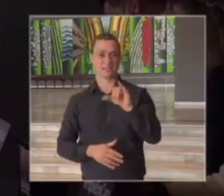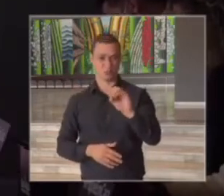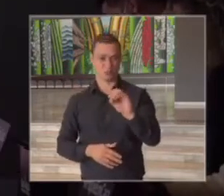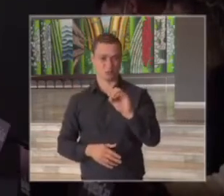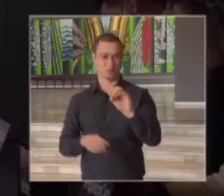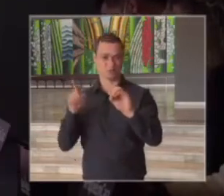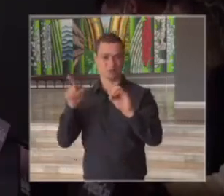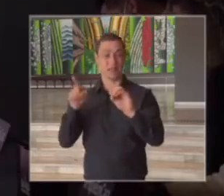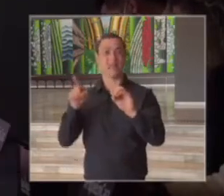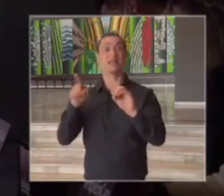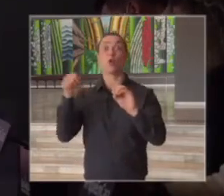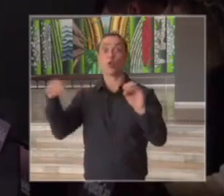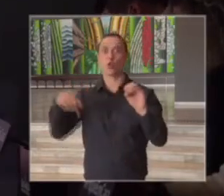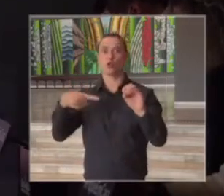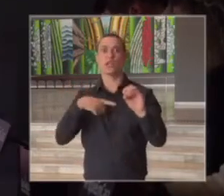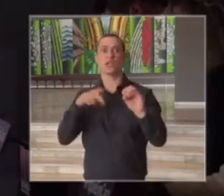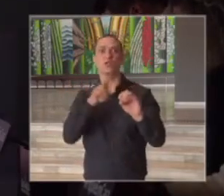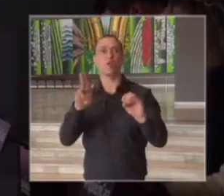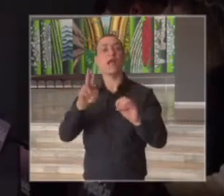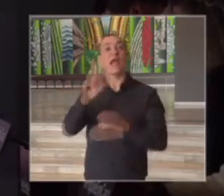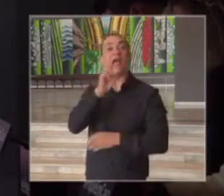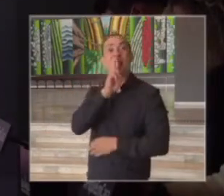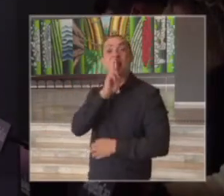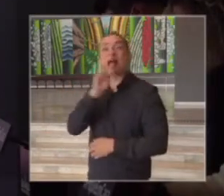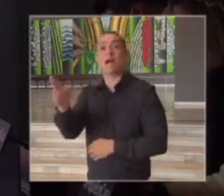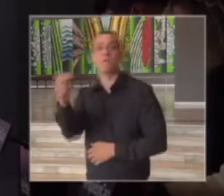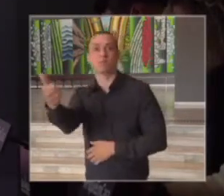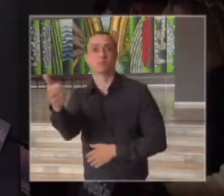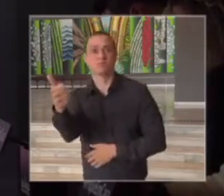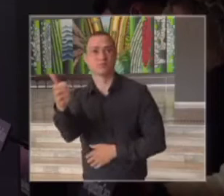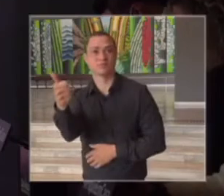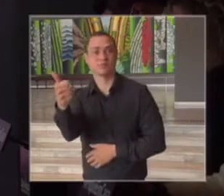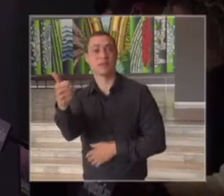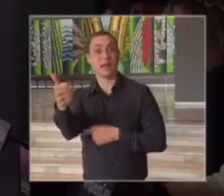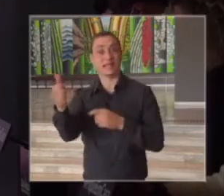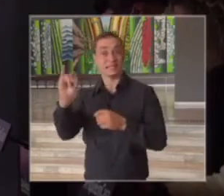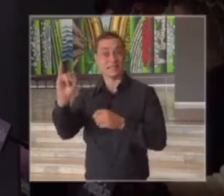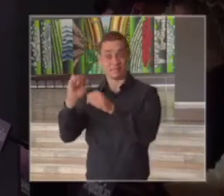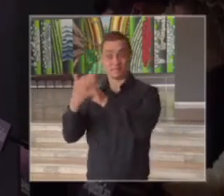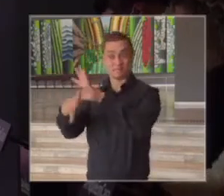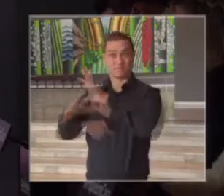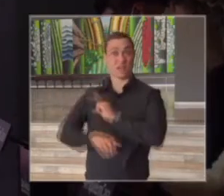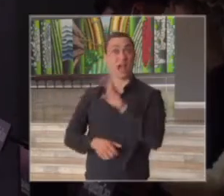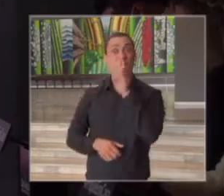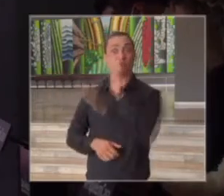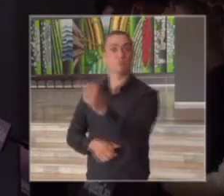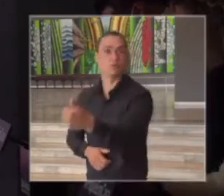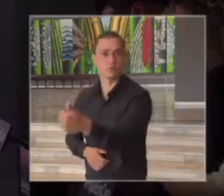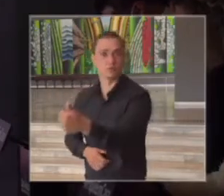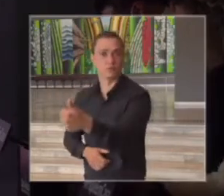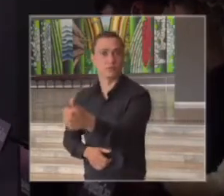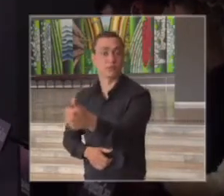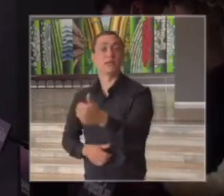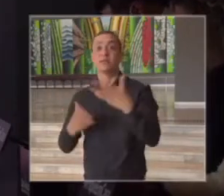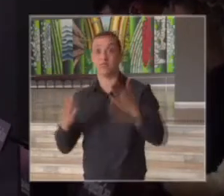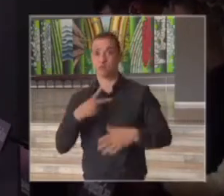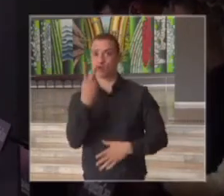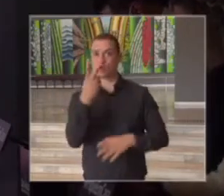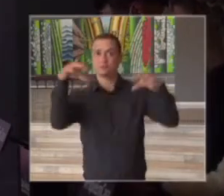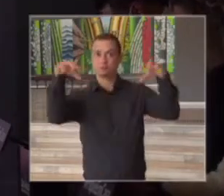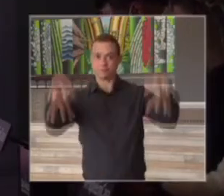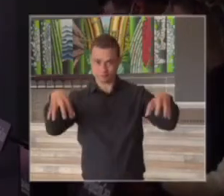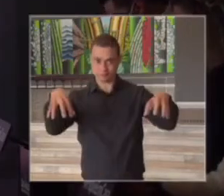iniciativa que se chama resposta rápida as infecções nós temos duas unidades